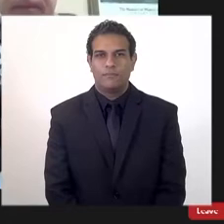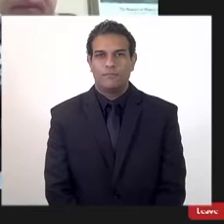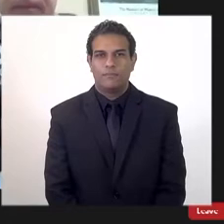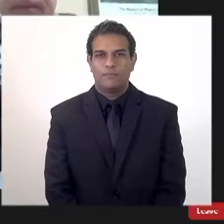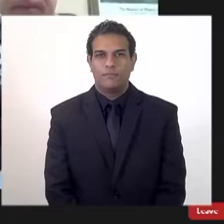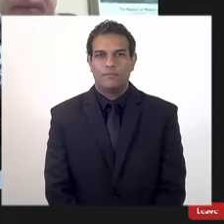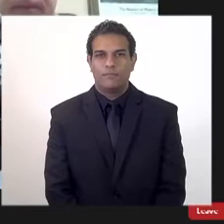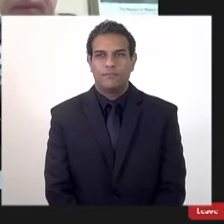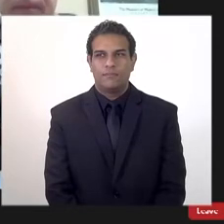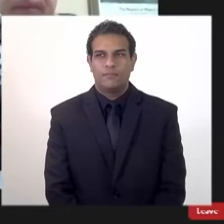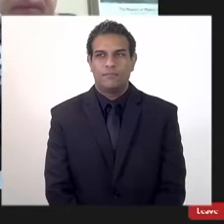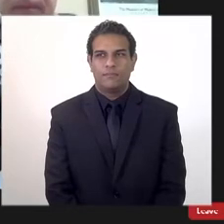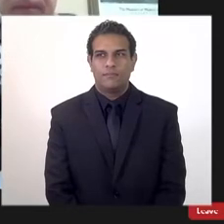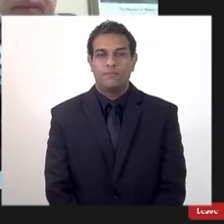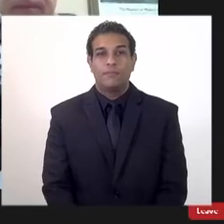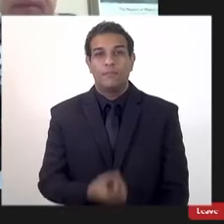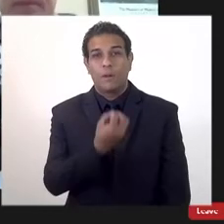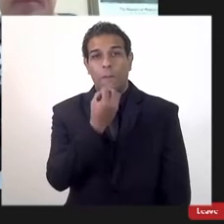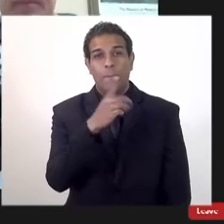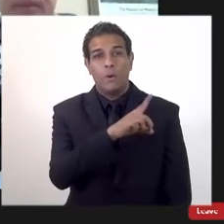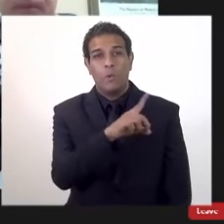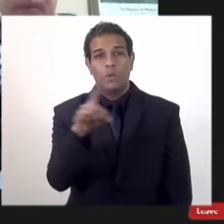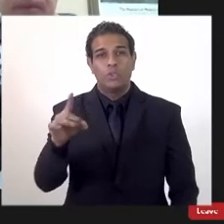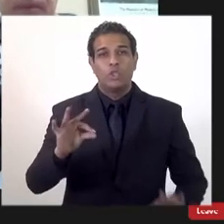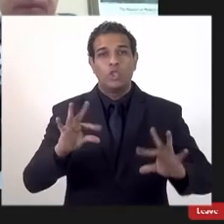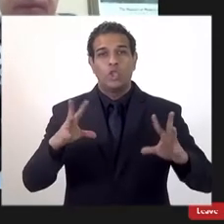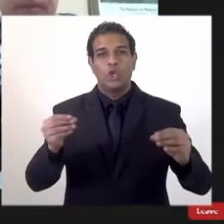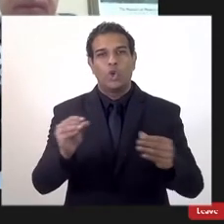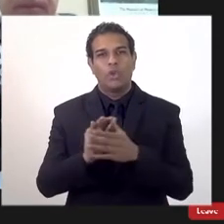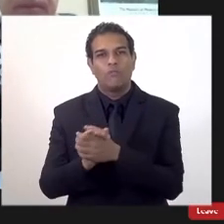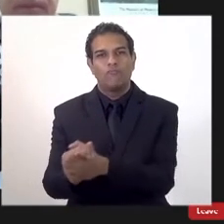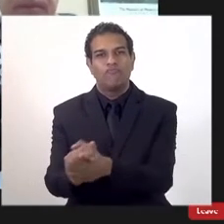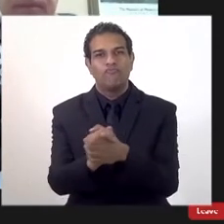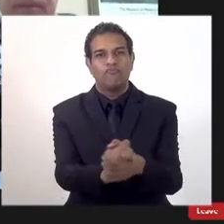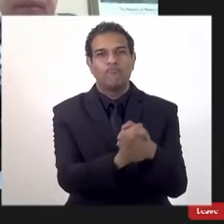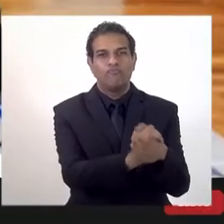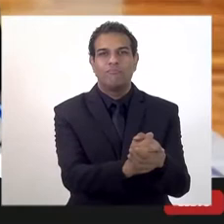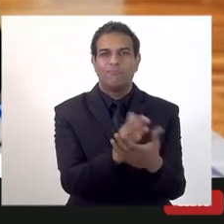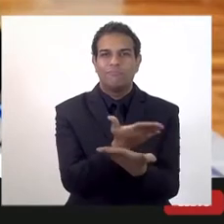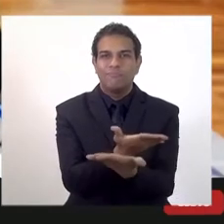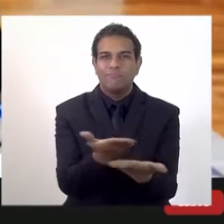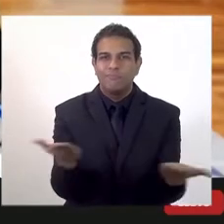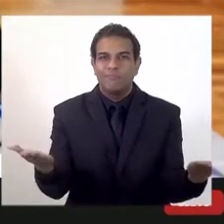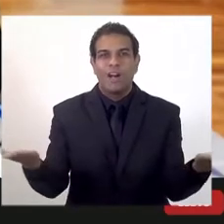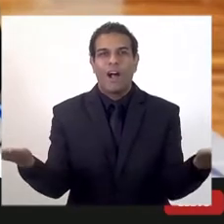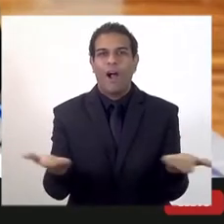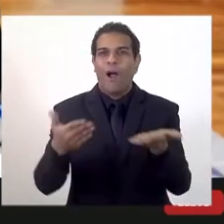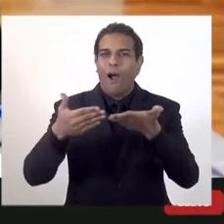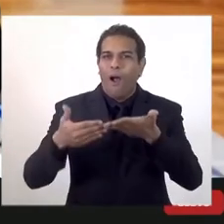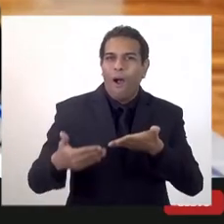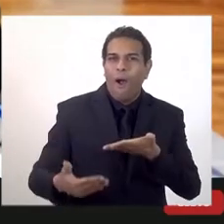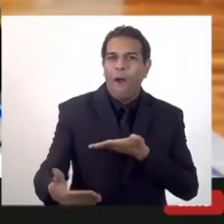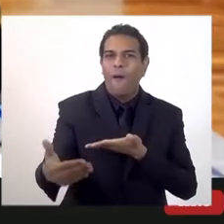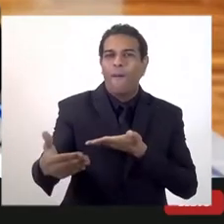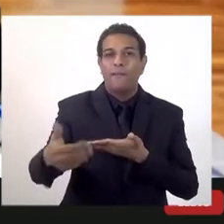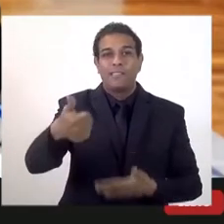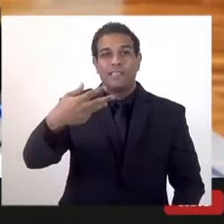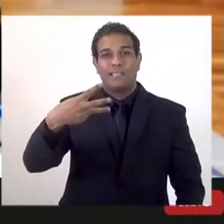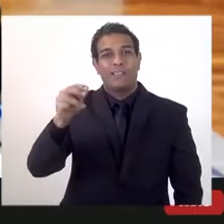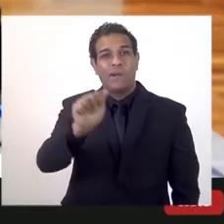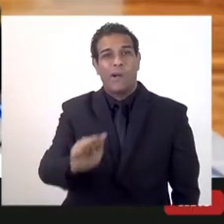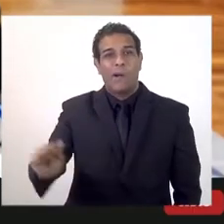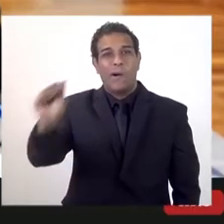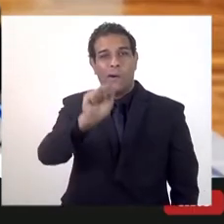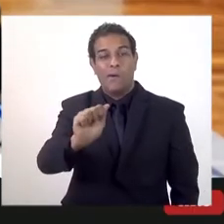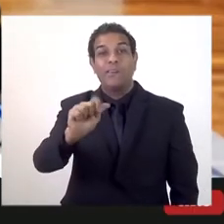Mais uma vez, bom dia a todas e todos. É um prazer, nesse dia de hoje, 13 de agosto, que o